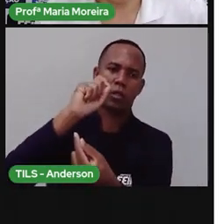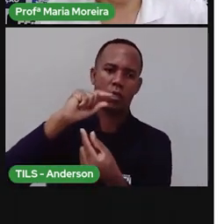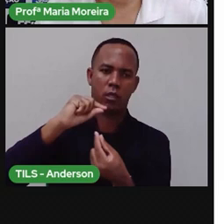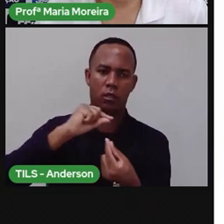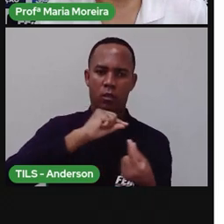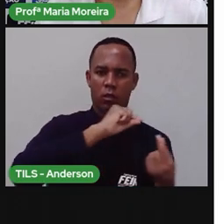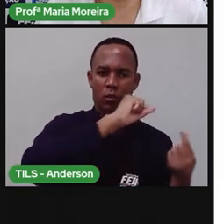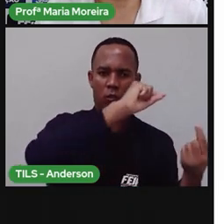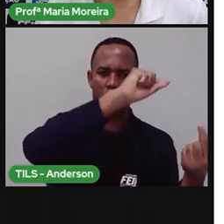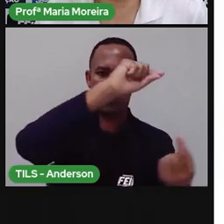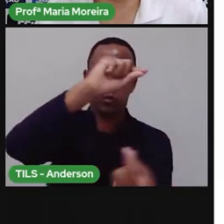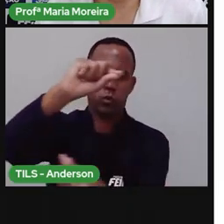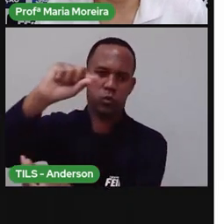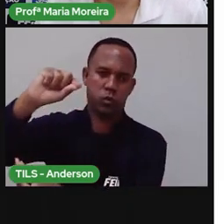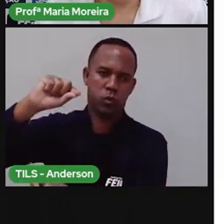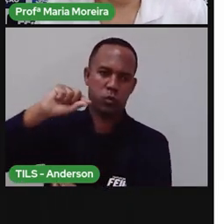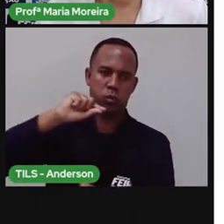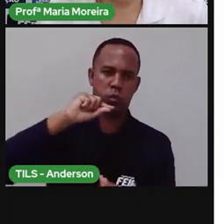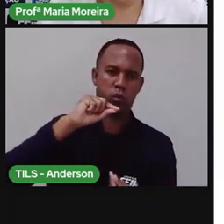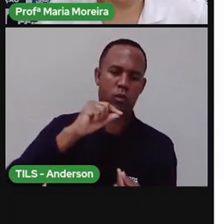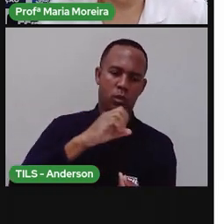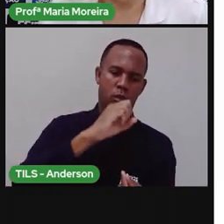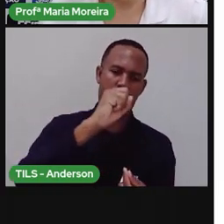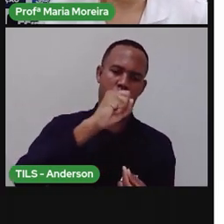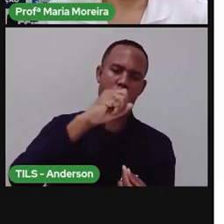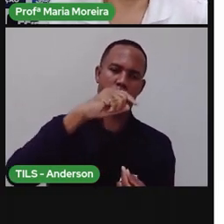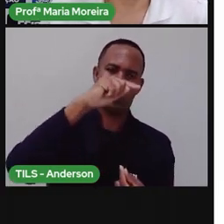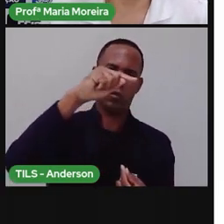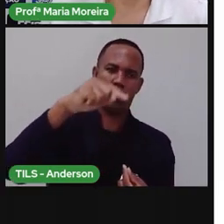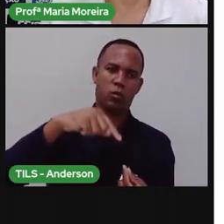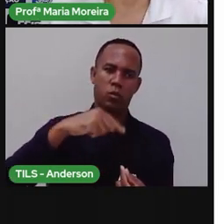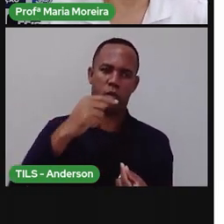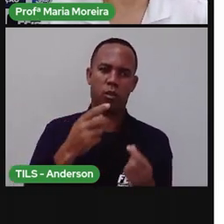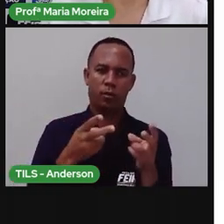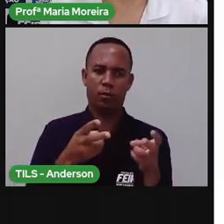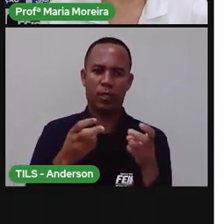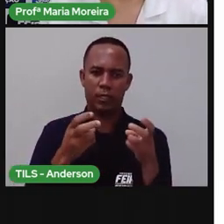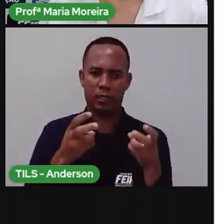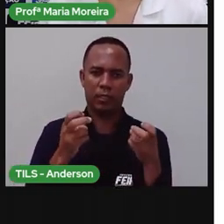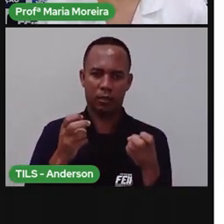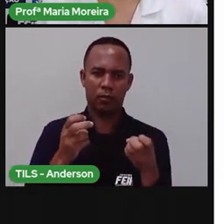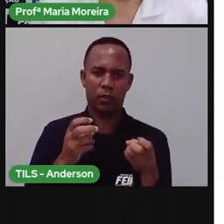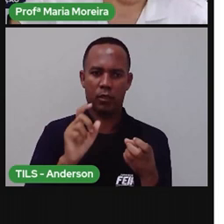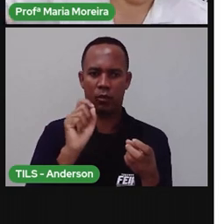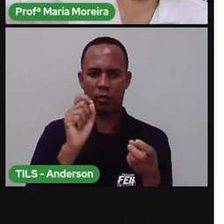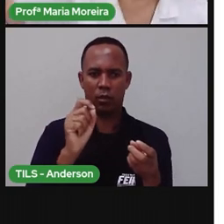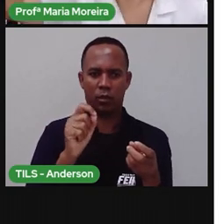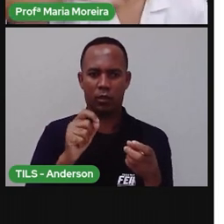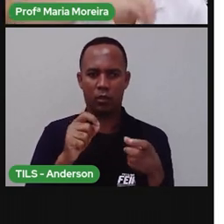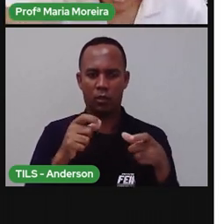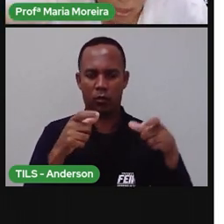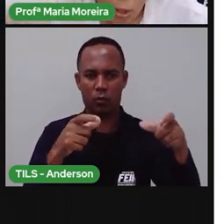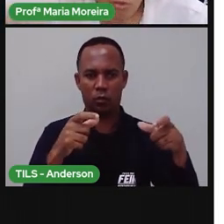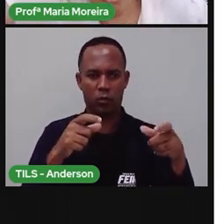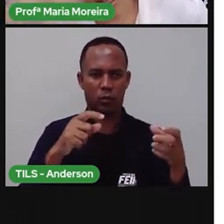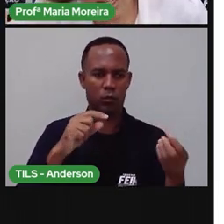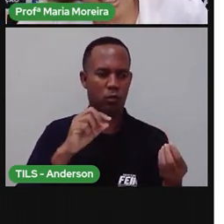realiza em torno do sol. E assim, ó, percebemos uma rota elíptica. Que é essa